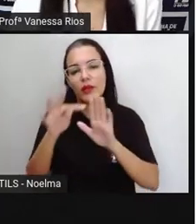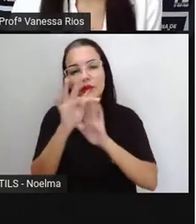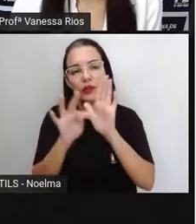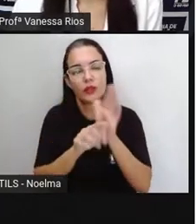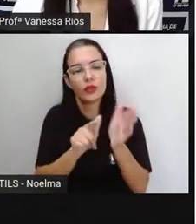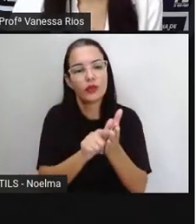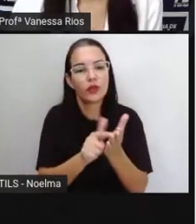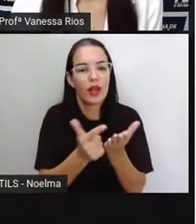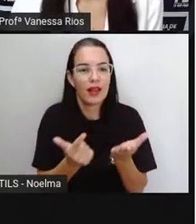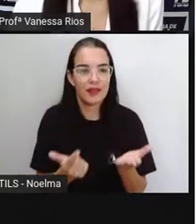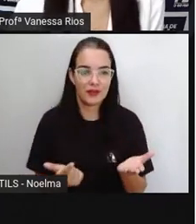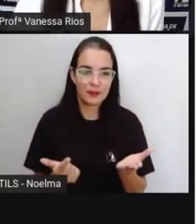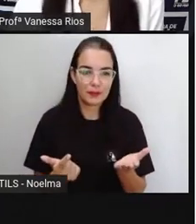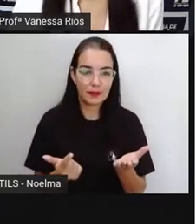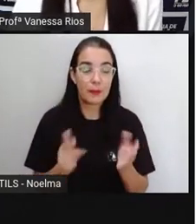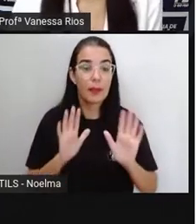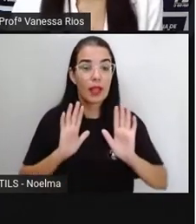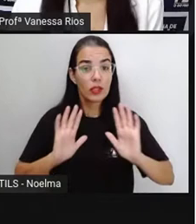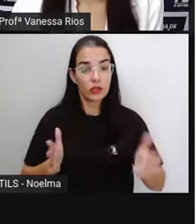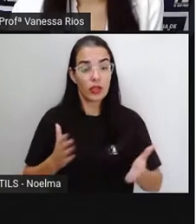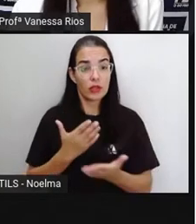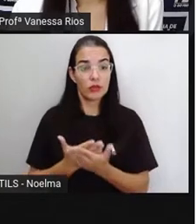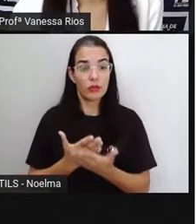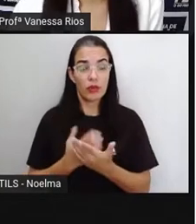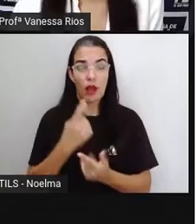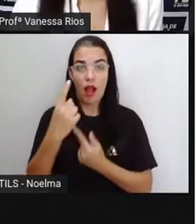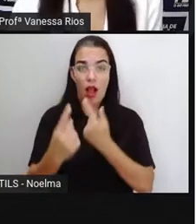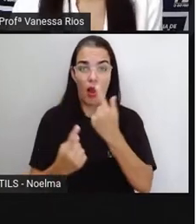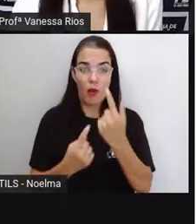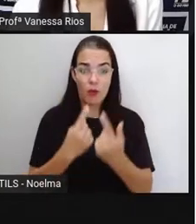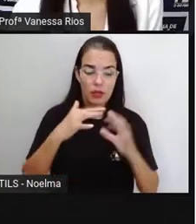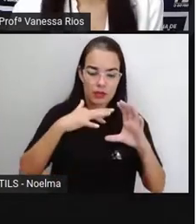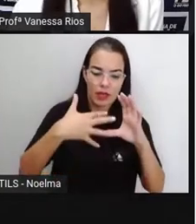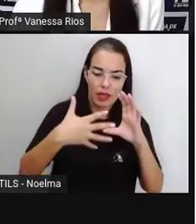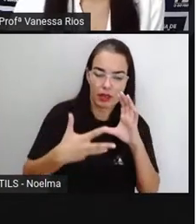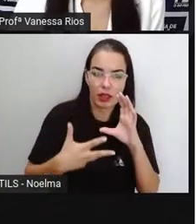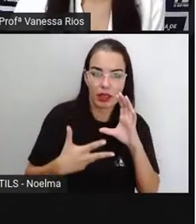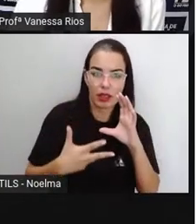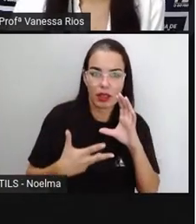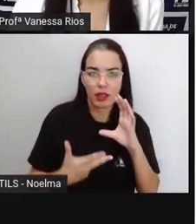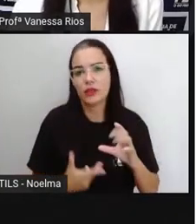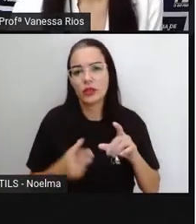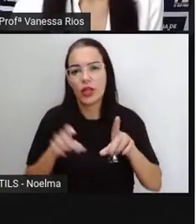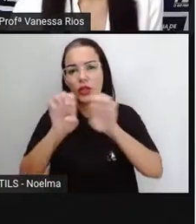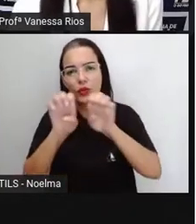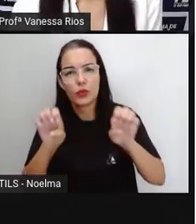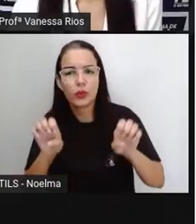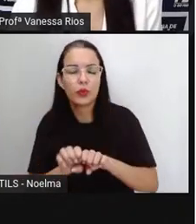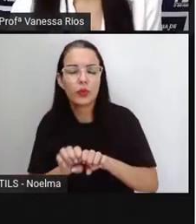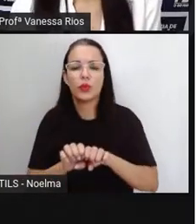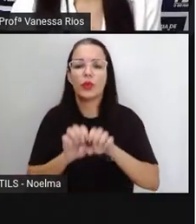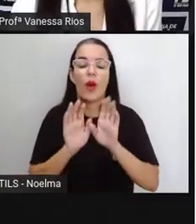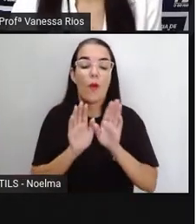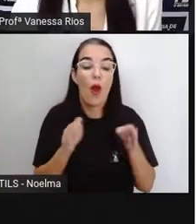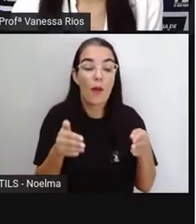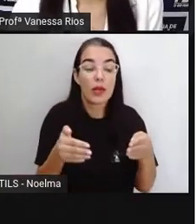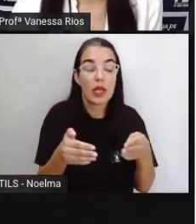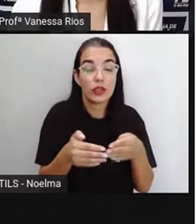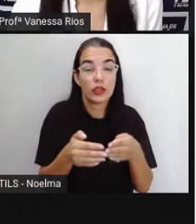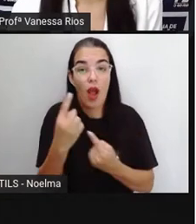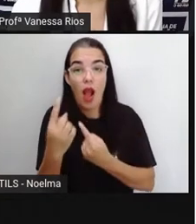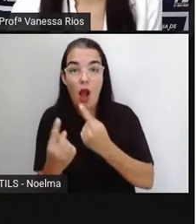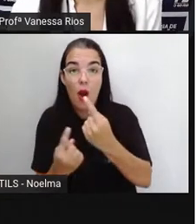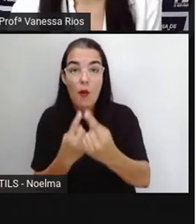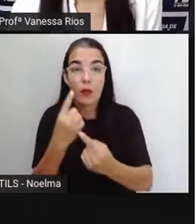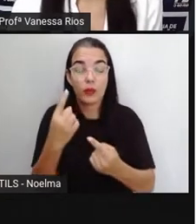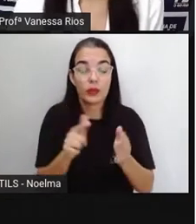jornalísticos. A gente já estudou alguns, as características, a estrutura, o objetivo de alguns textos